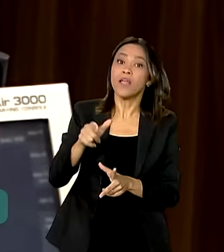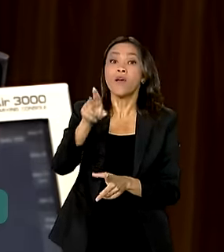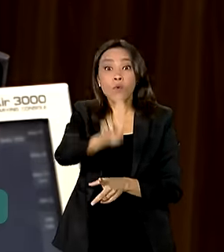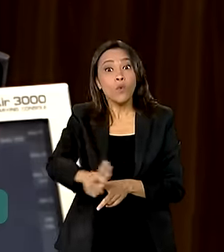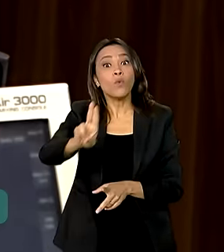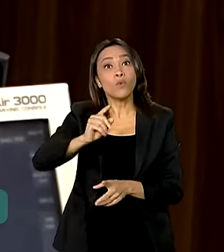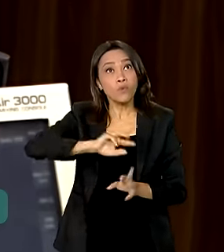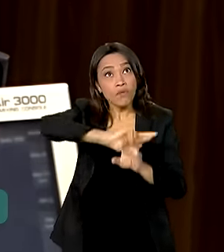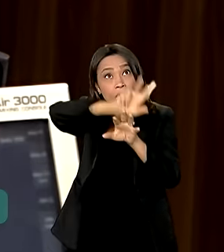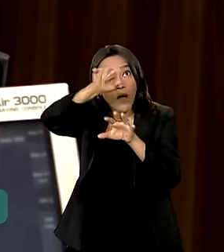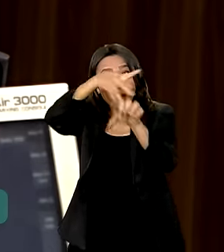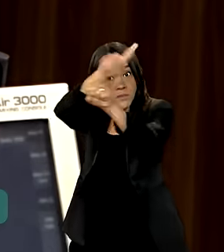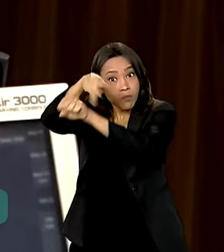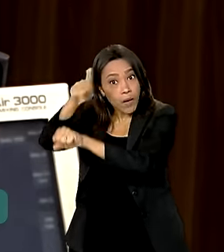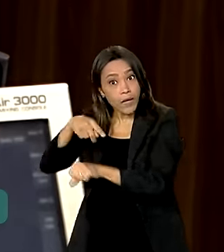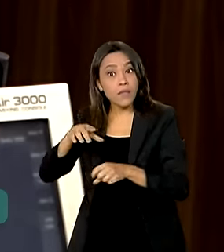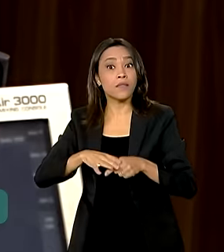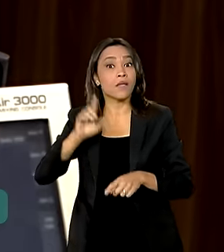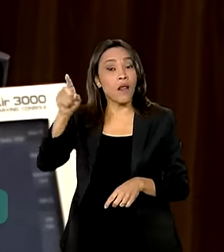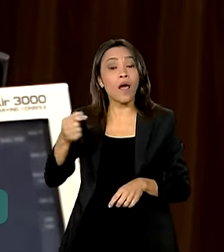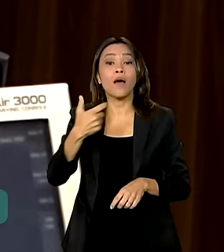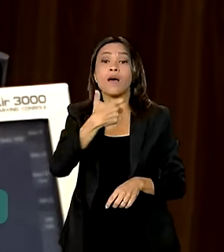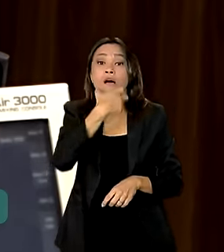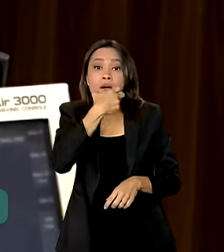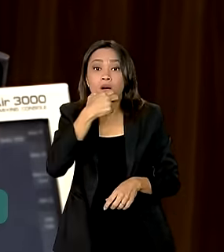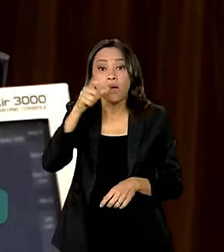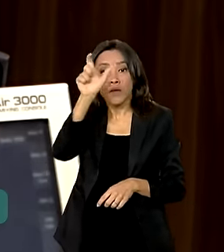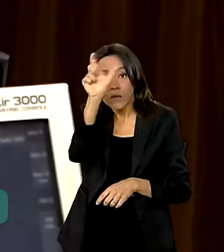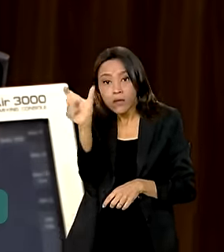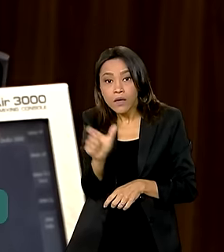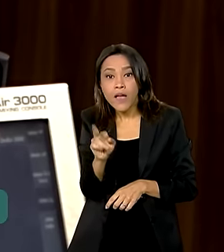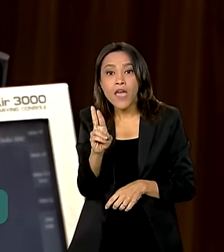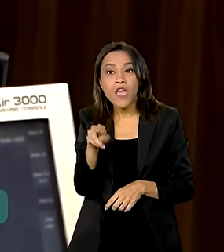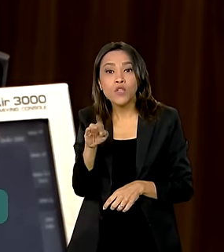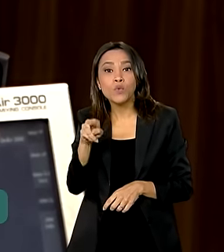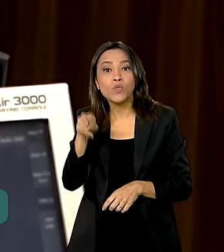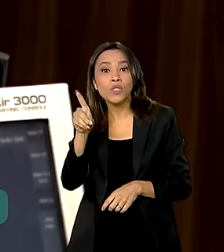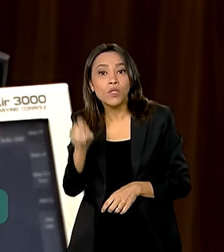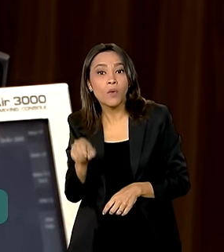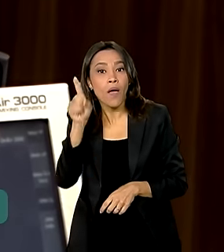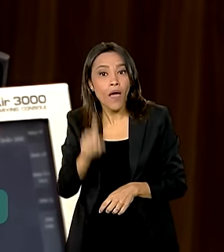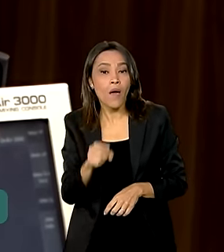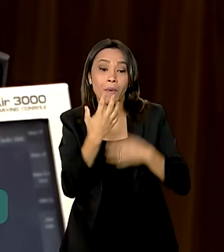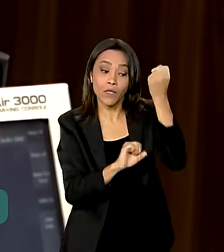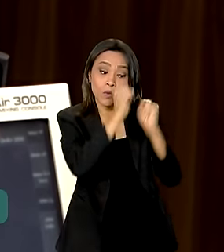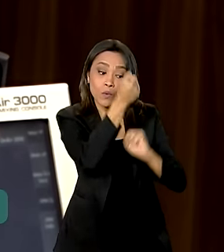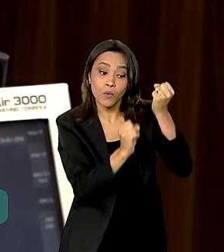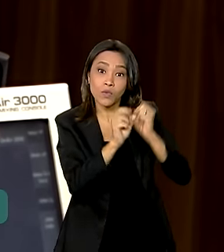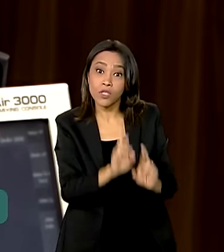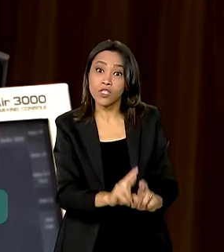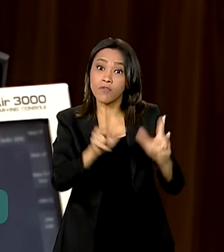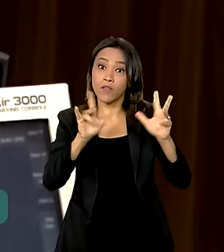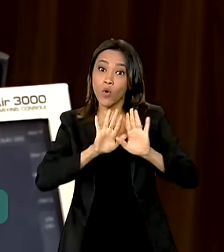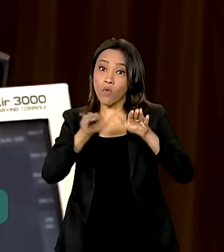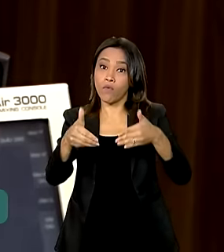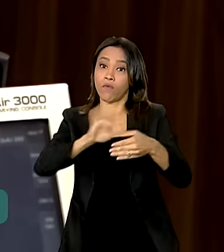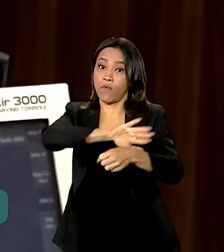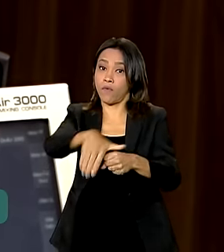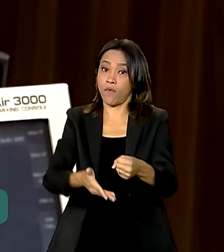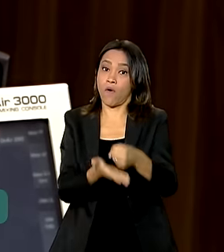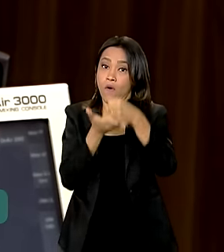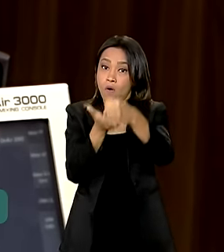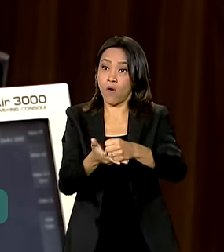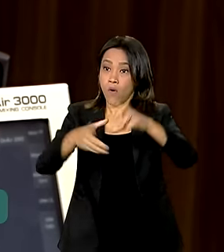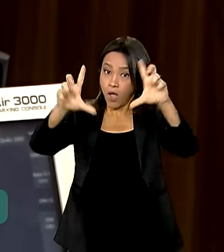enormemente o próprio Reino Unido, até porque essa ideia da metodologia industrial se conecta muito com sustentabilidade. Você ter